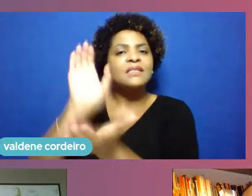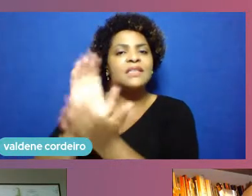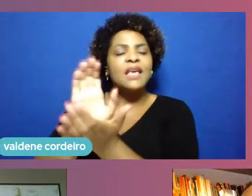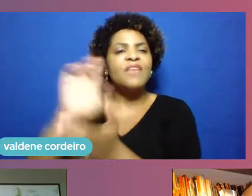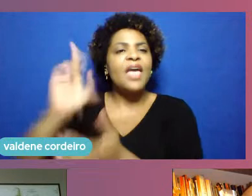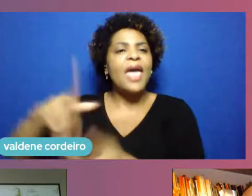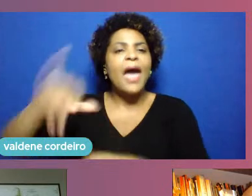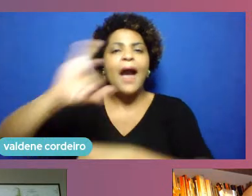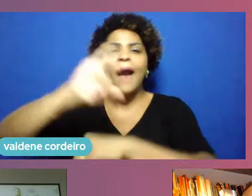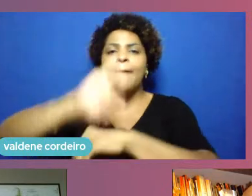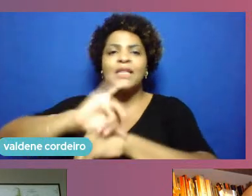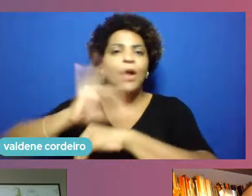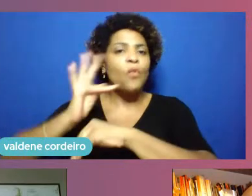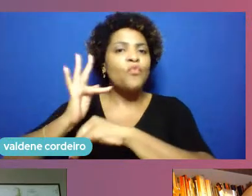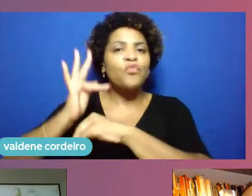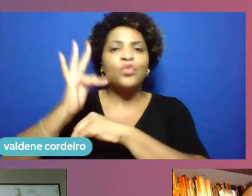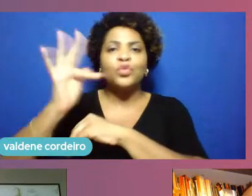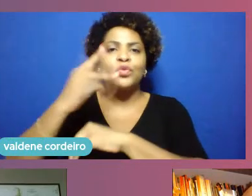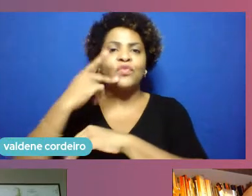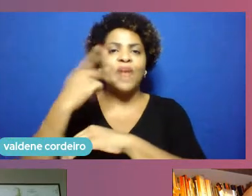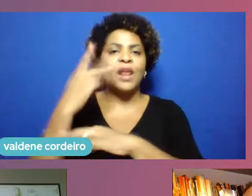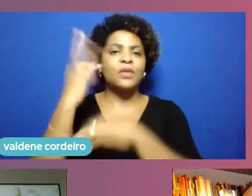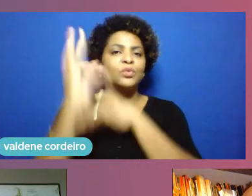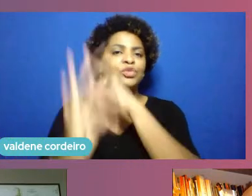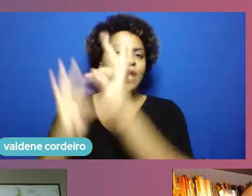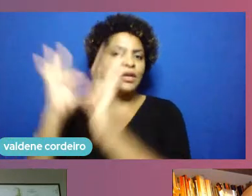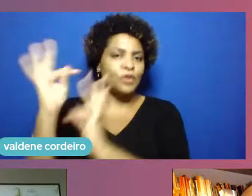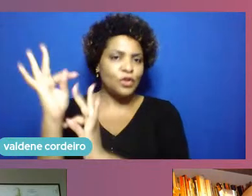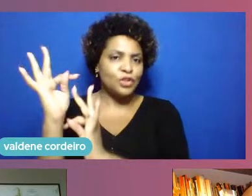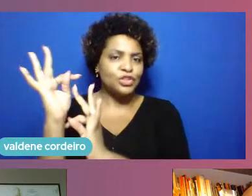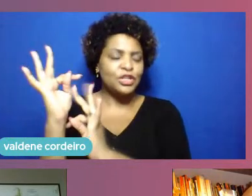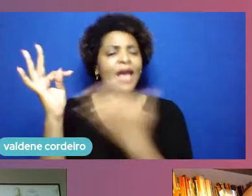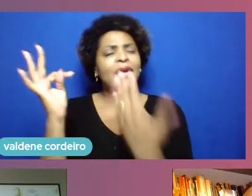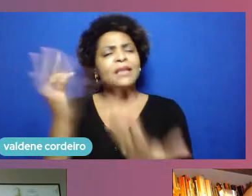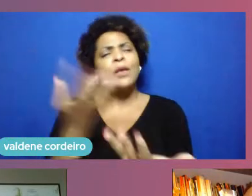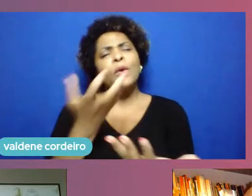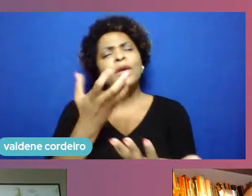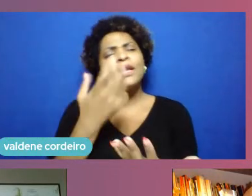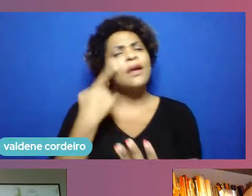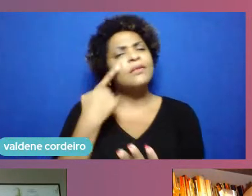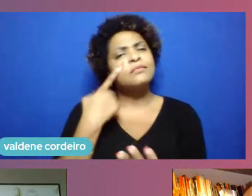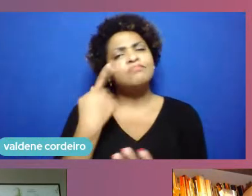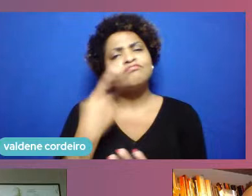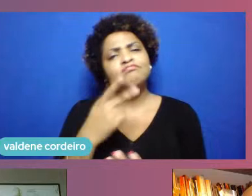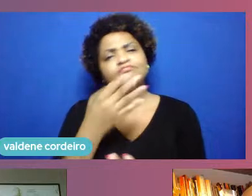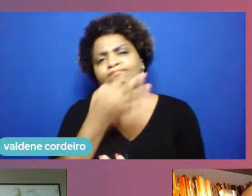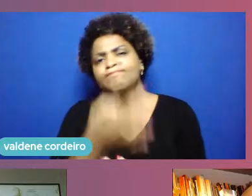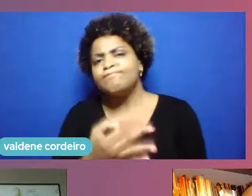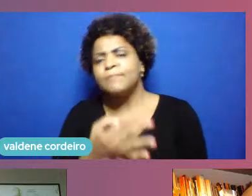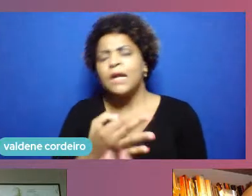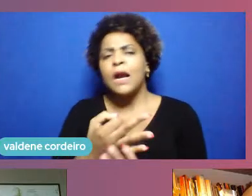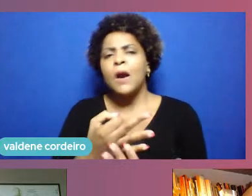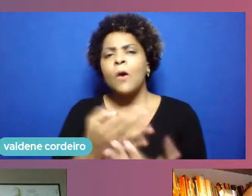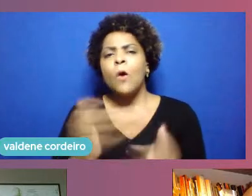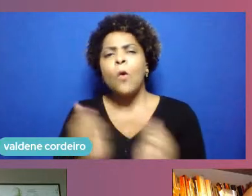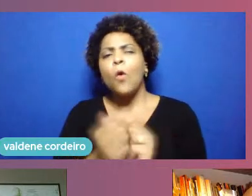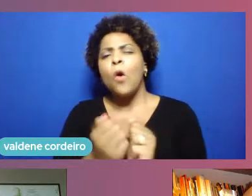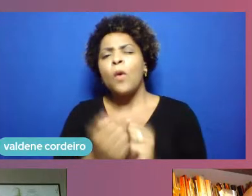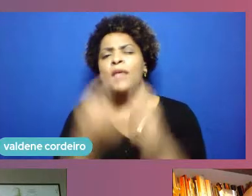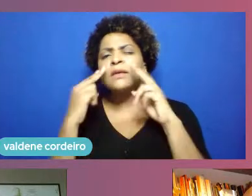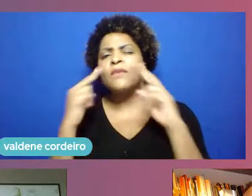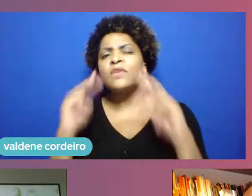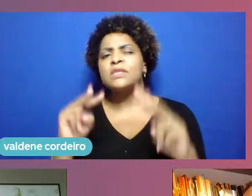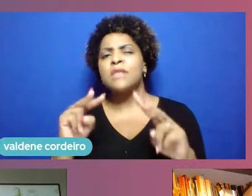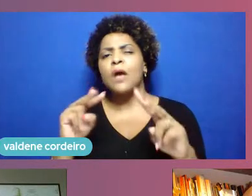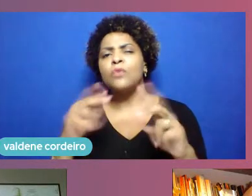fala de tecnologia. Então, eu queria te contar, diante desse olhar que a gente fala tanto de mercado, como é que a UFPE está olhando para